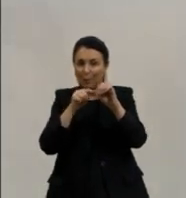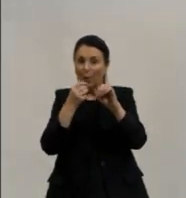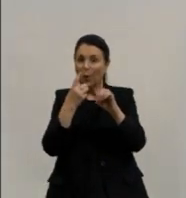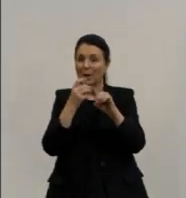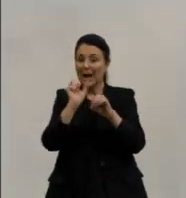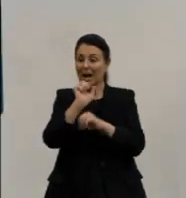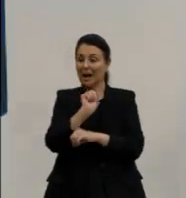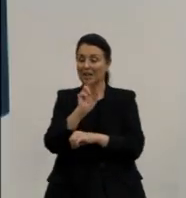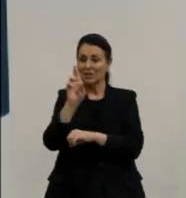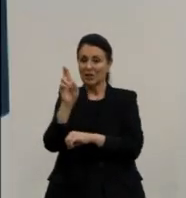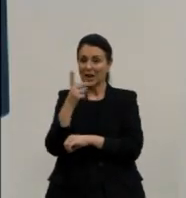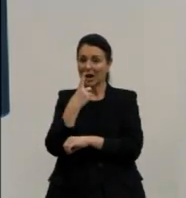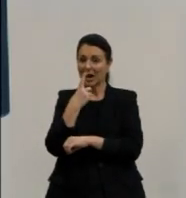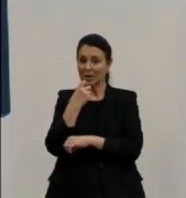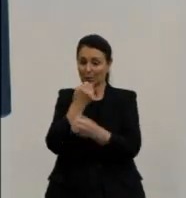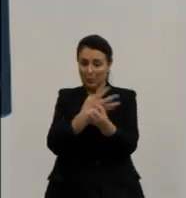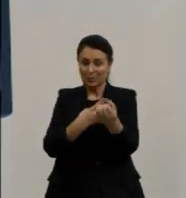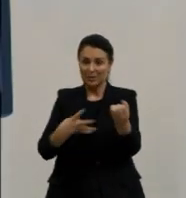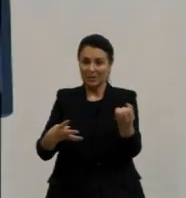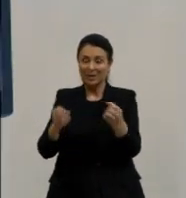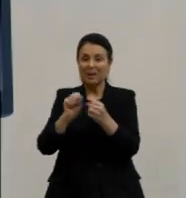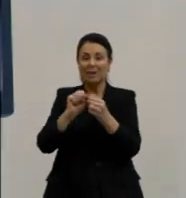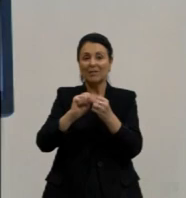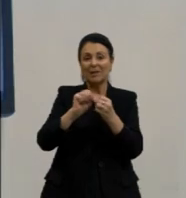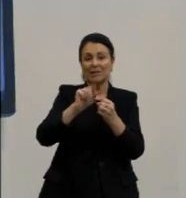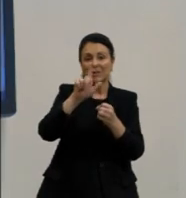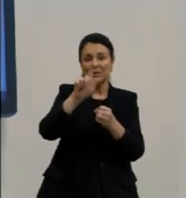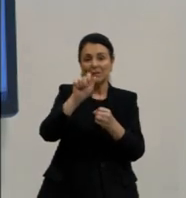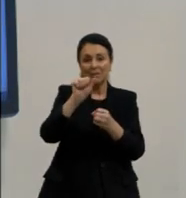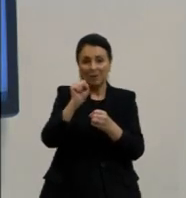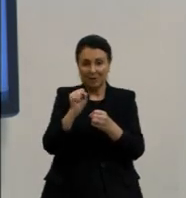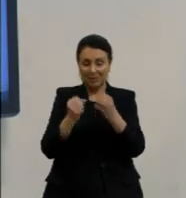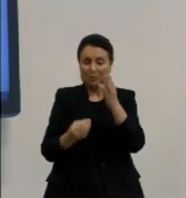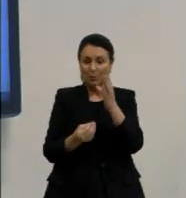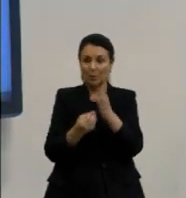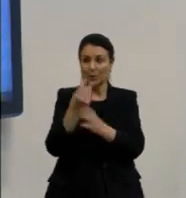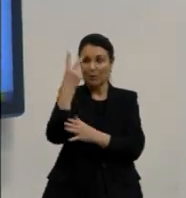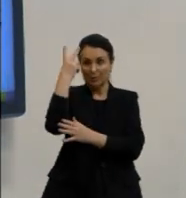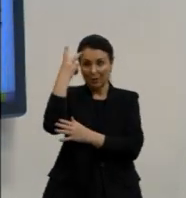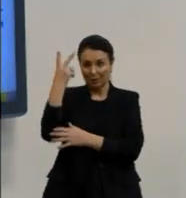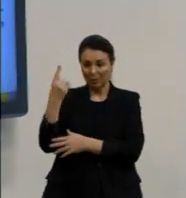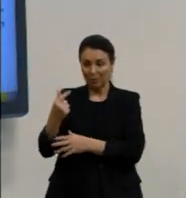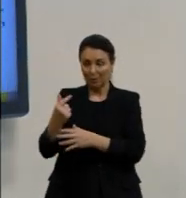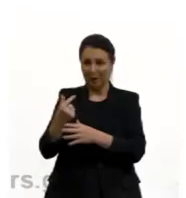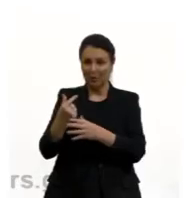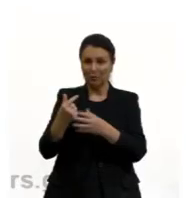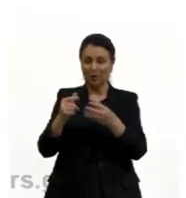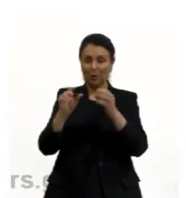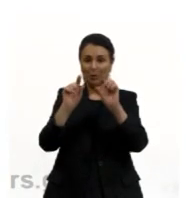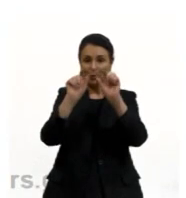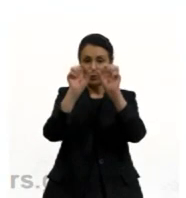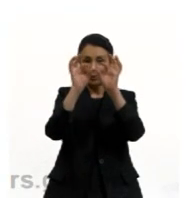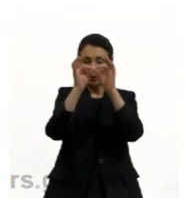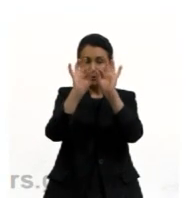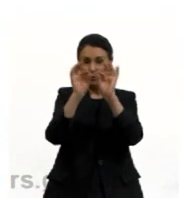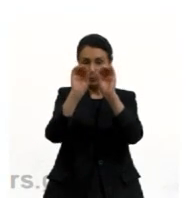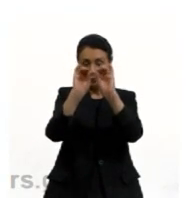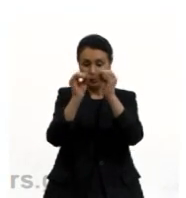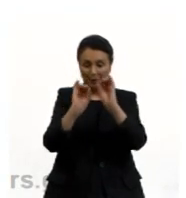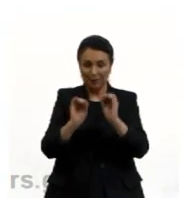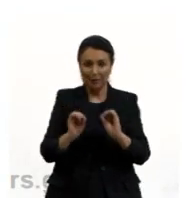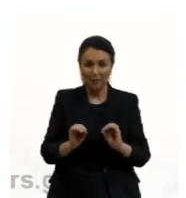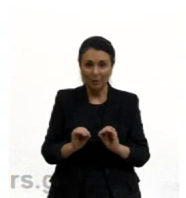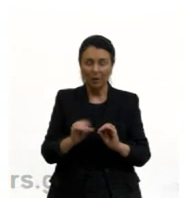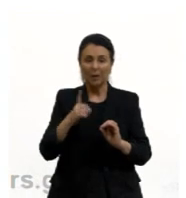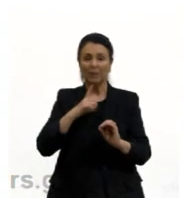Então, o zinco faz com que esse gás carbônico produzido de forma natural no nosso organismo fique em estado líquido para que